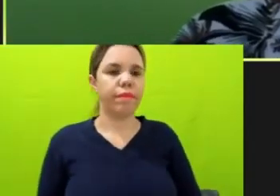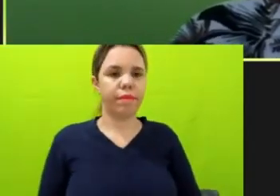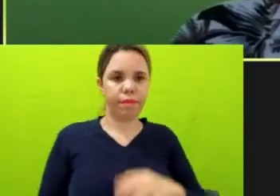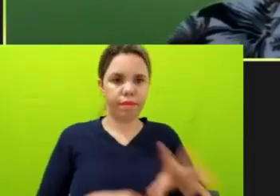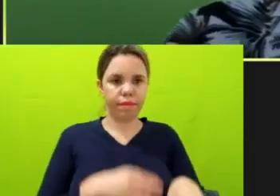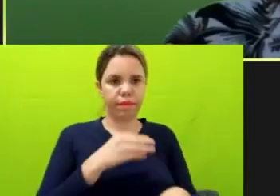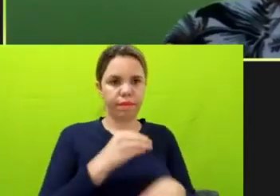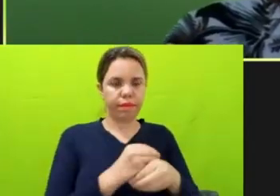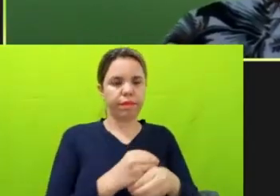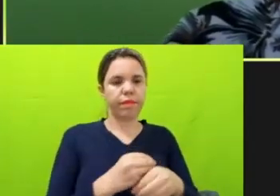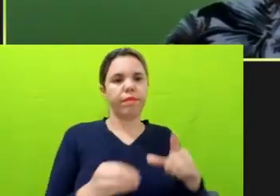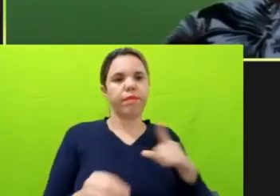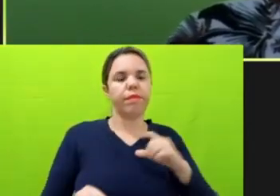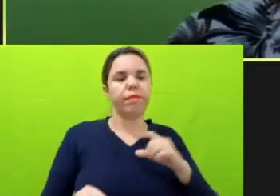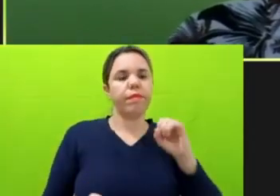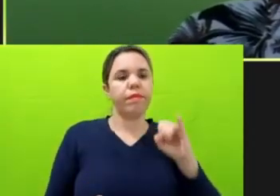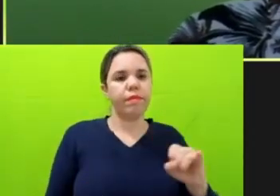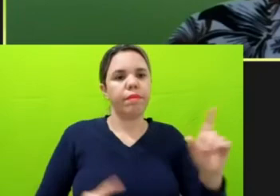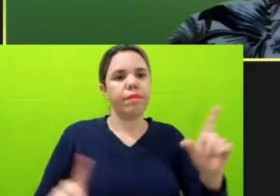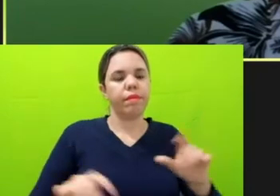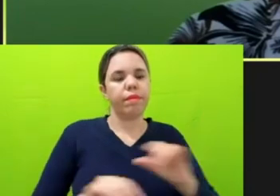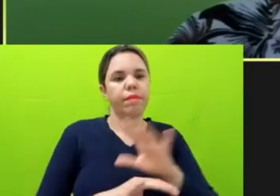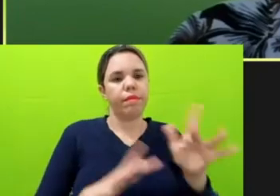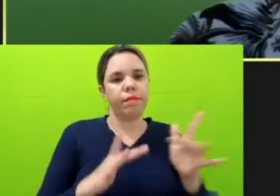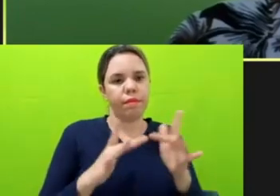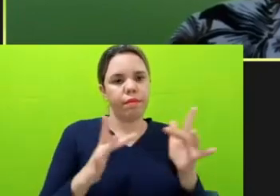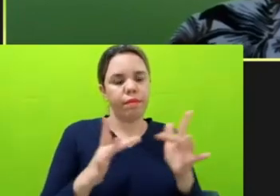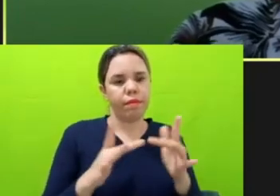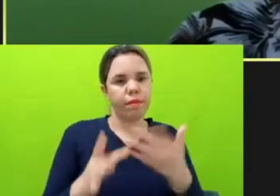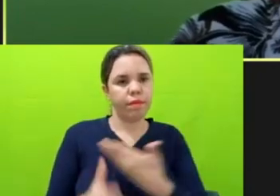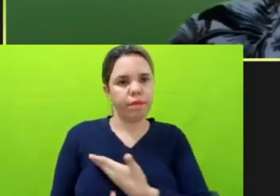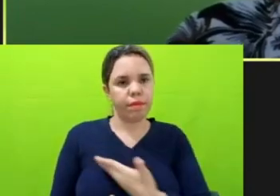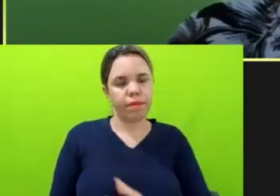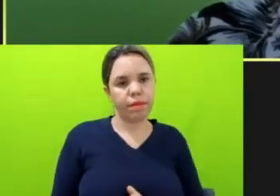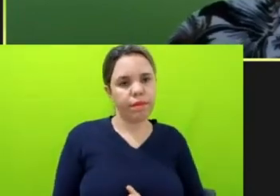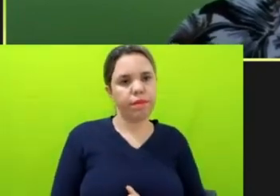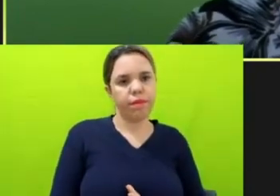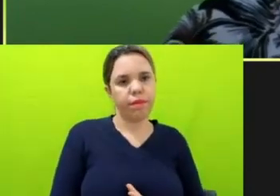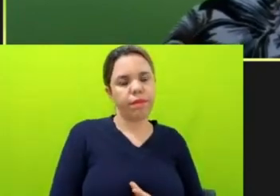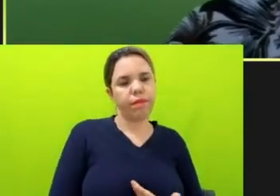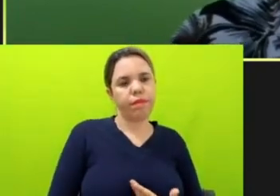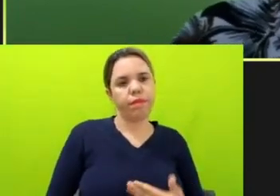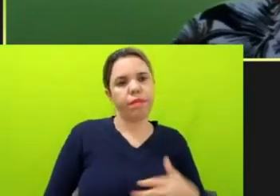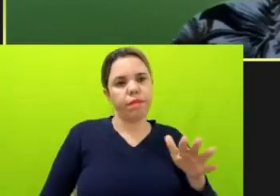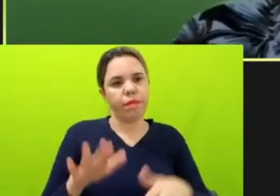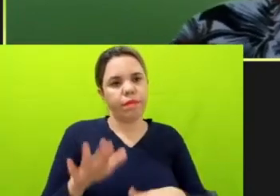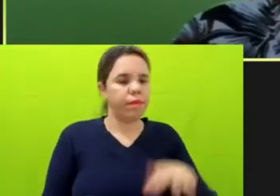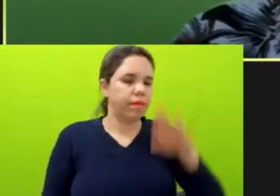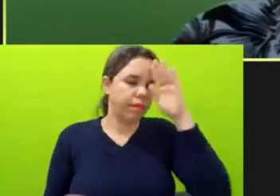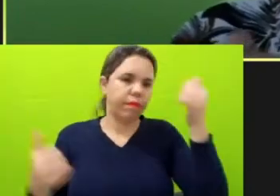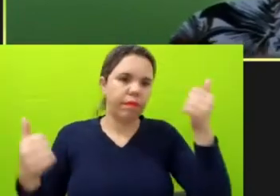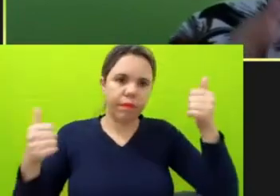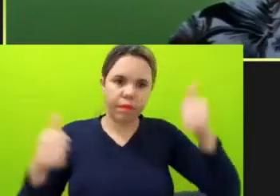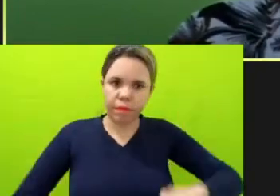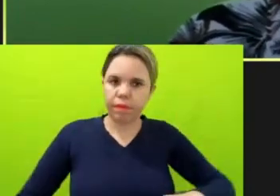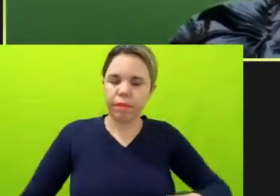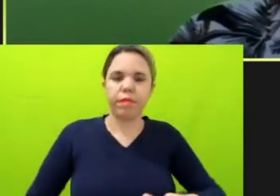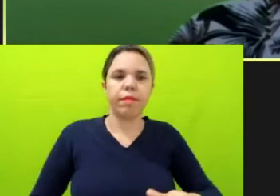uma imprensa que é atrelada a esses poderes, a situação é pior porque a gente acaba ficando sozinho nessa